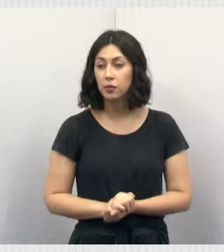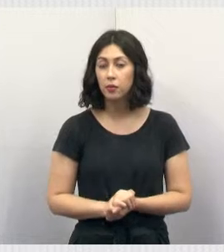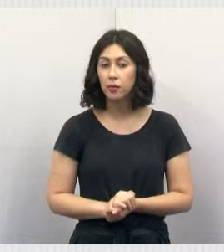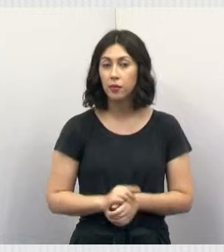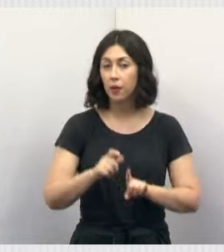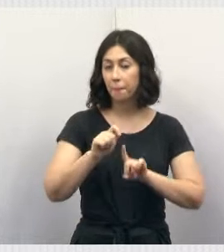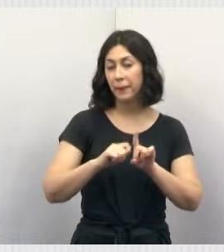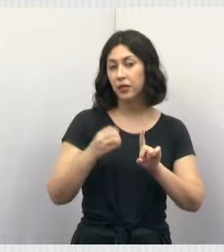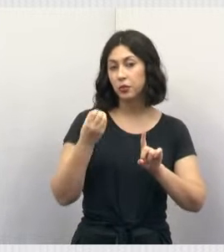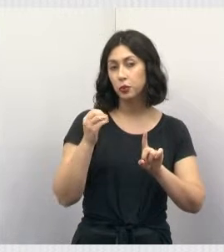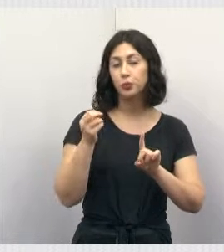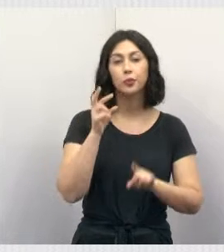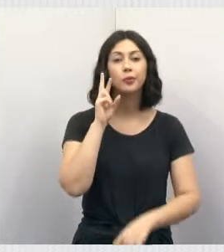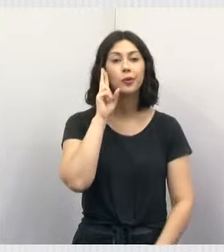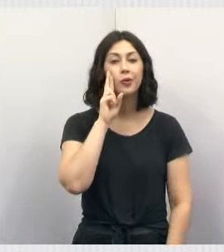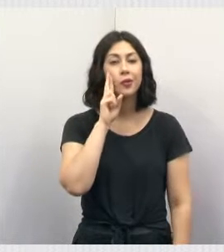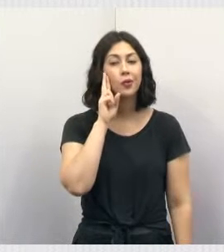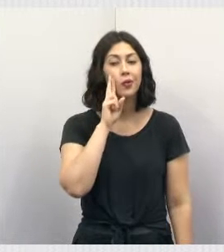trubo rosa,